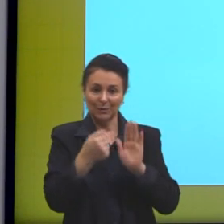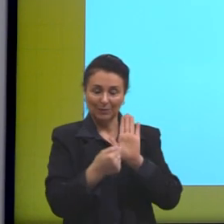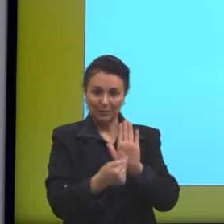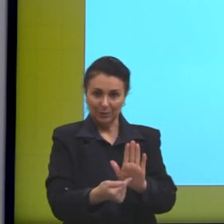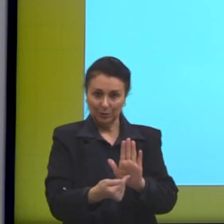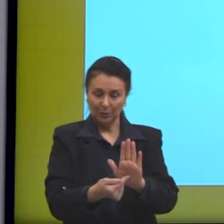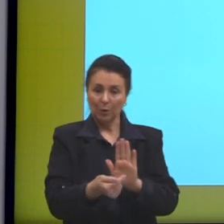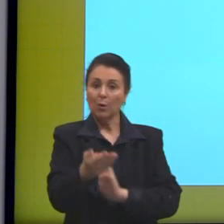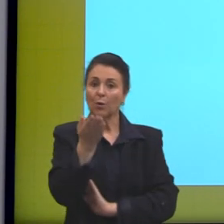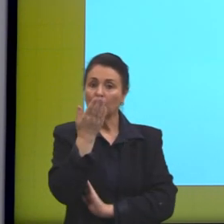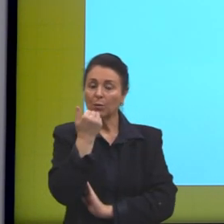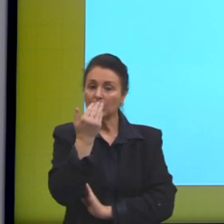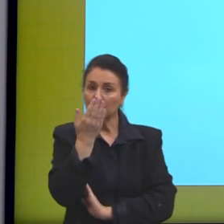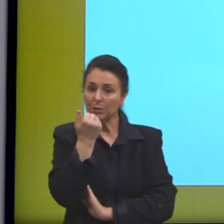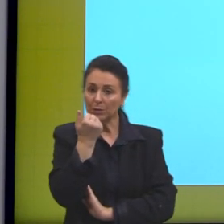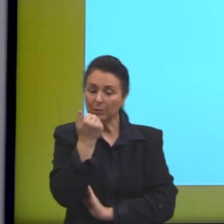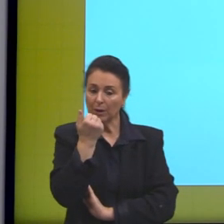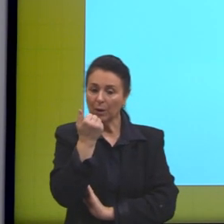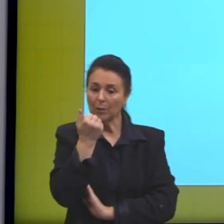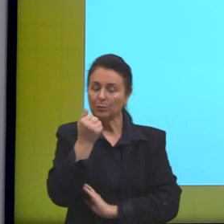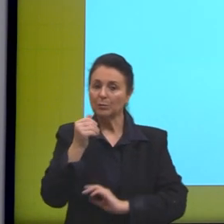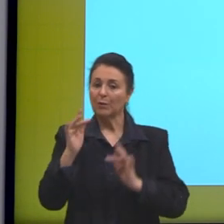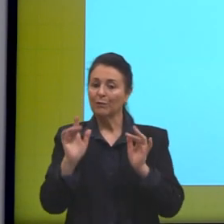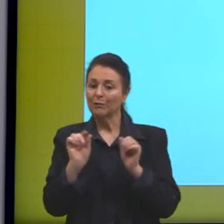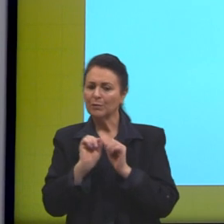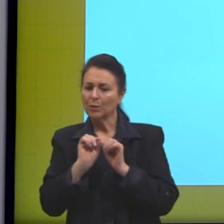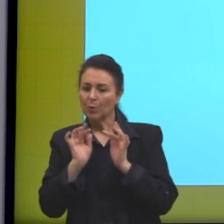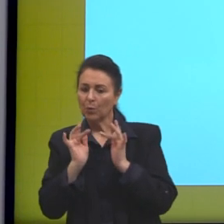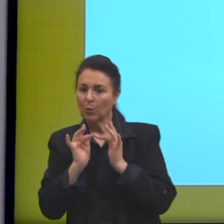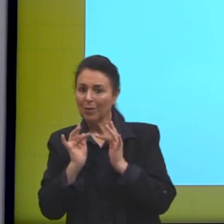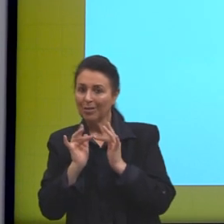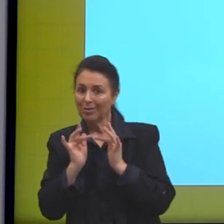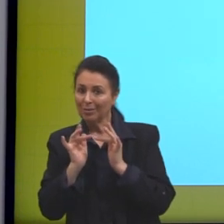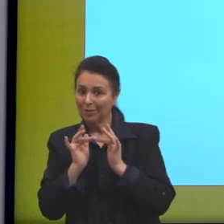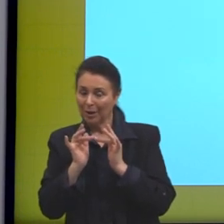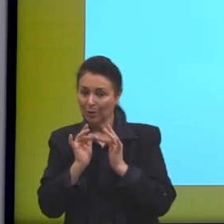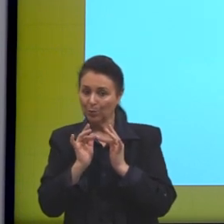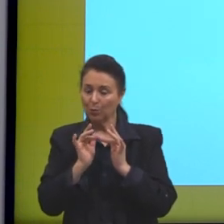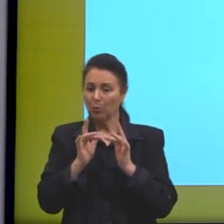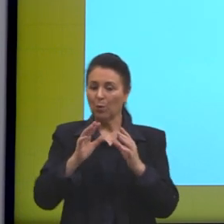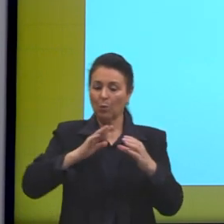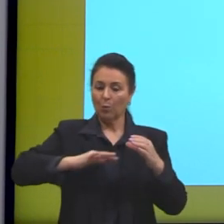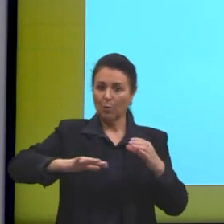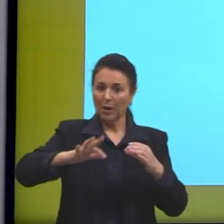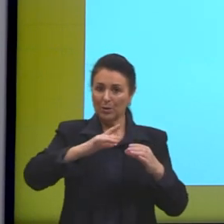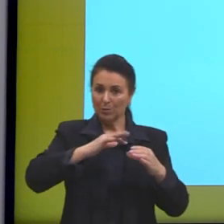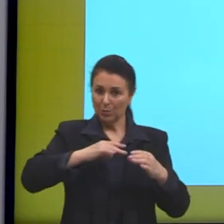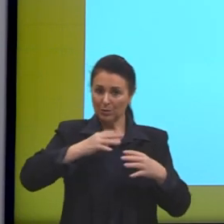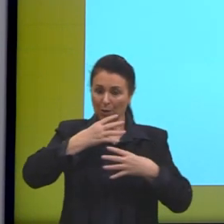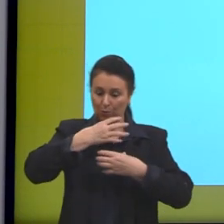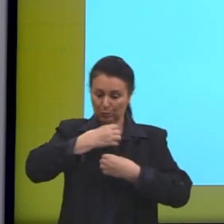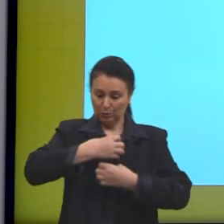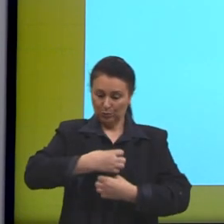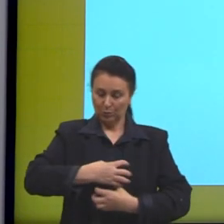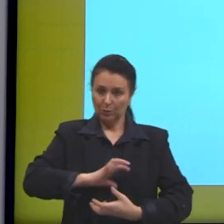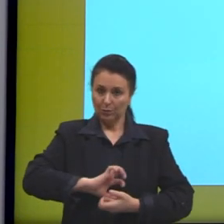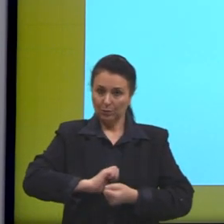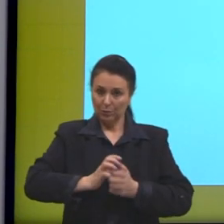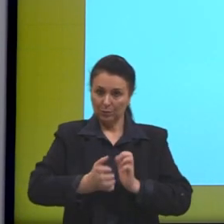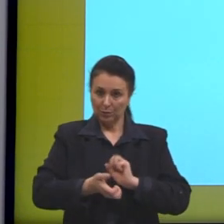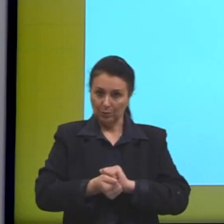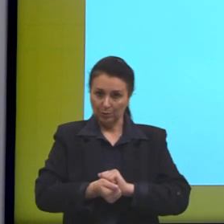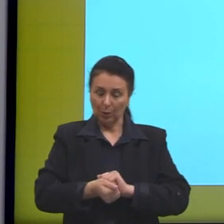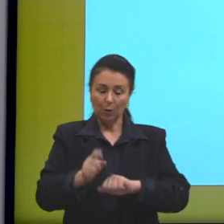Os alimentos foram deixados em contato com a solução digestiva durante o mesmo intervalo de tempo.